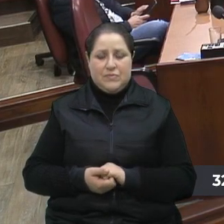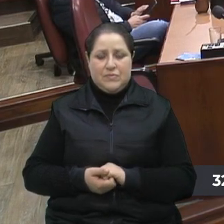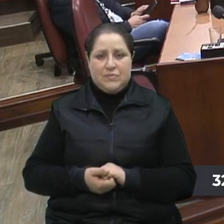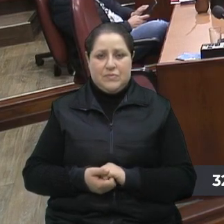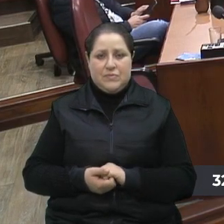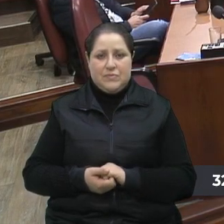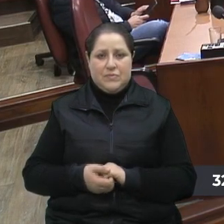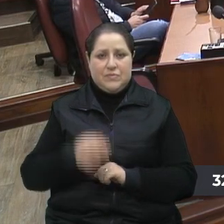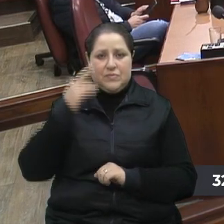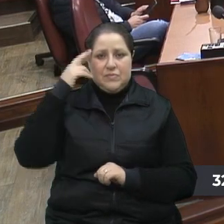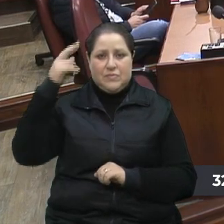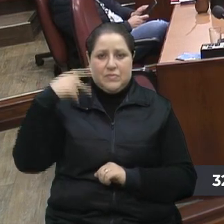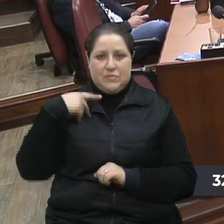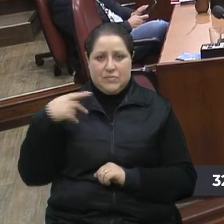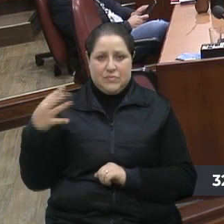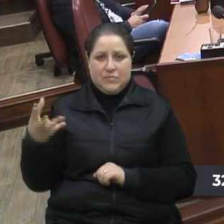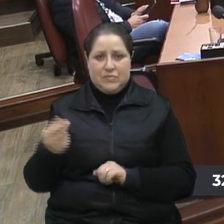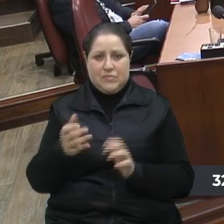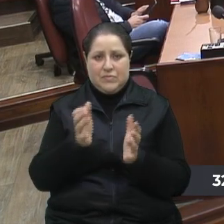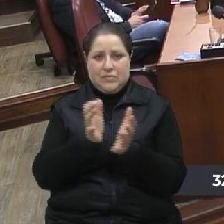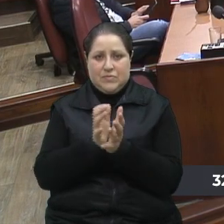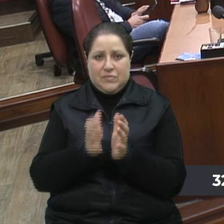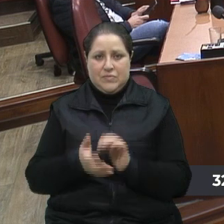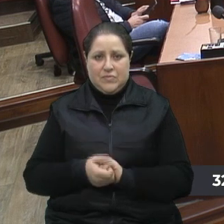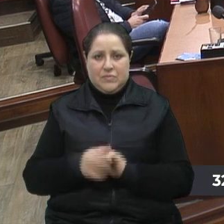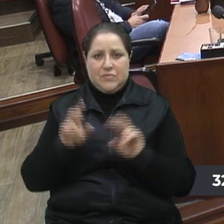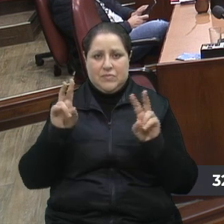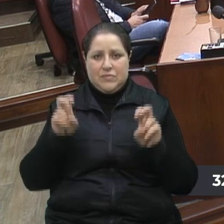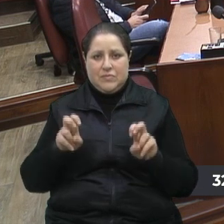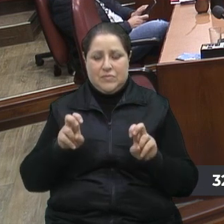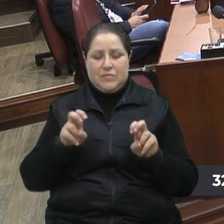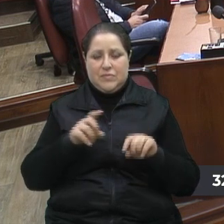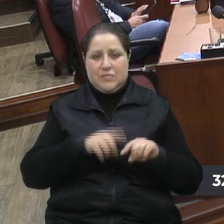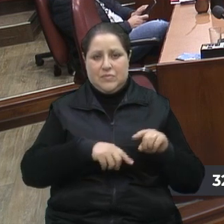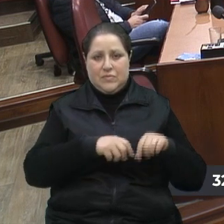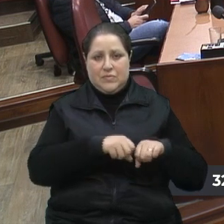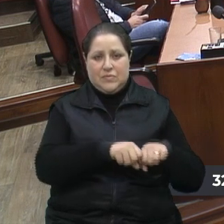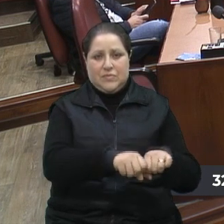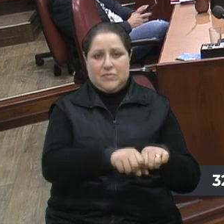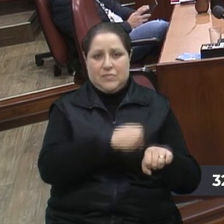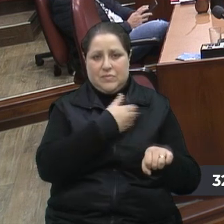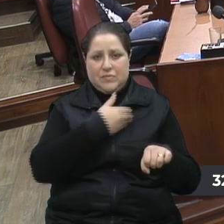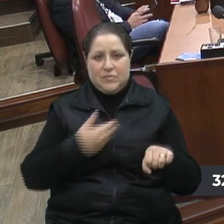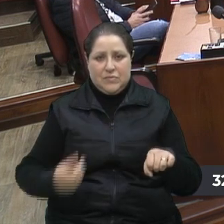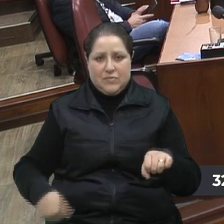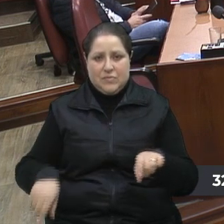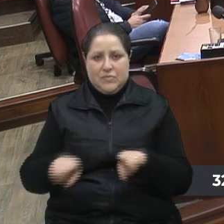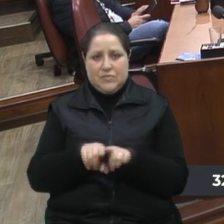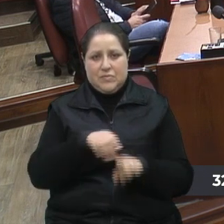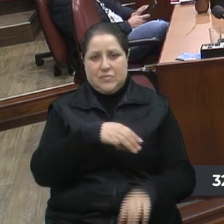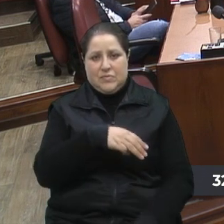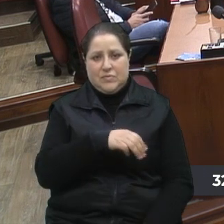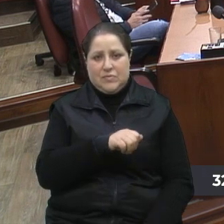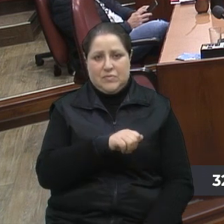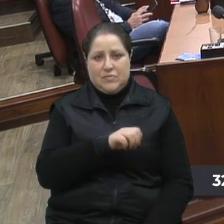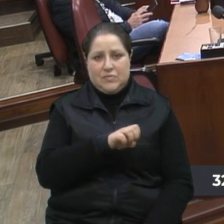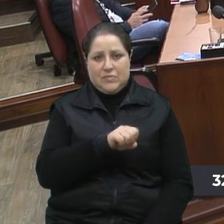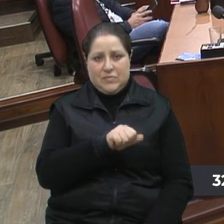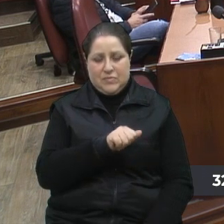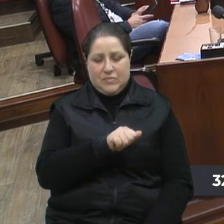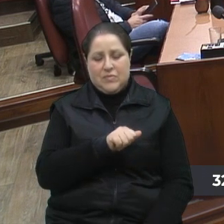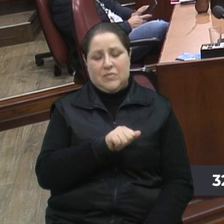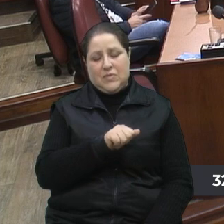Sr. Presidente, caros colegas, a questão do mercado público e da Maesa tem uma frase que diz que melhor feito do que